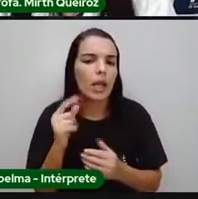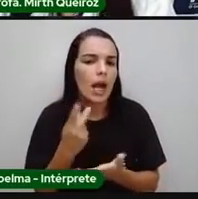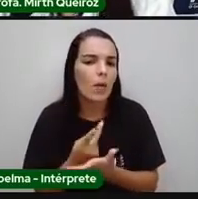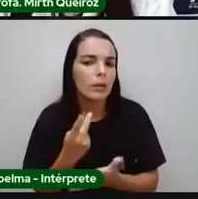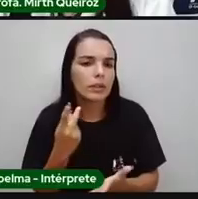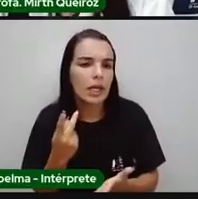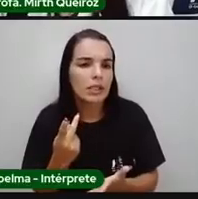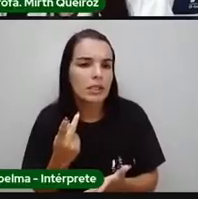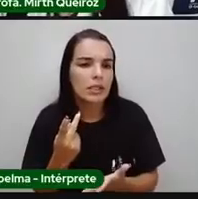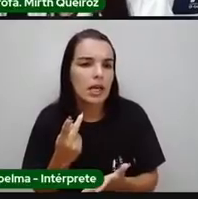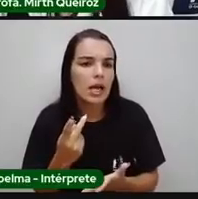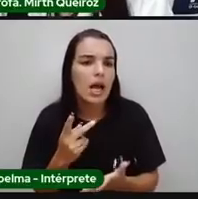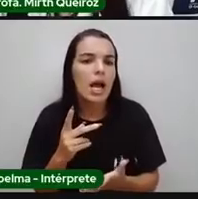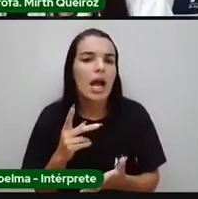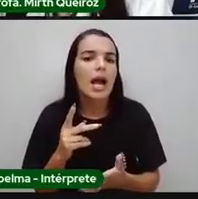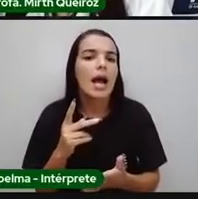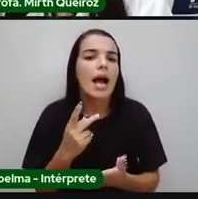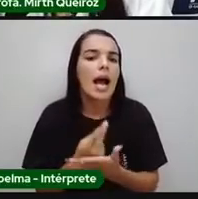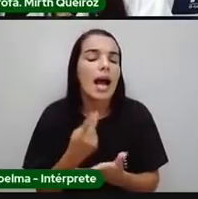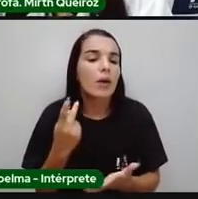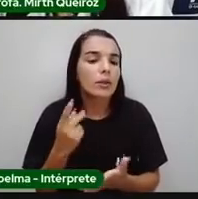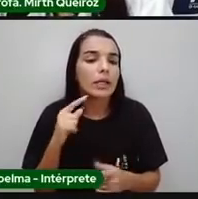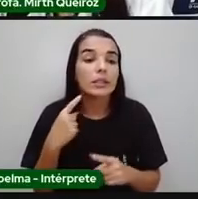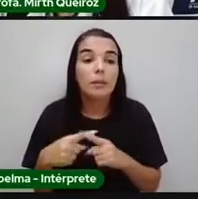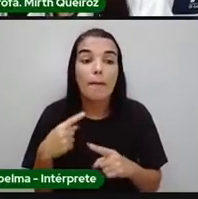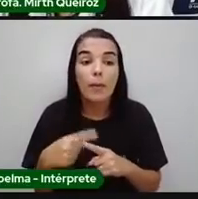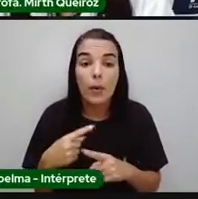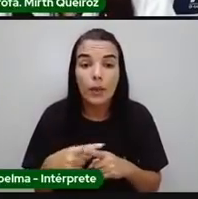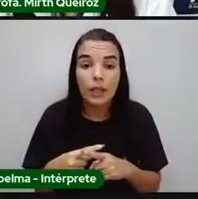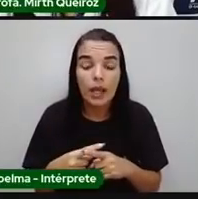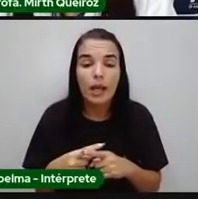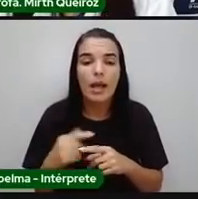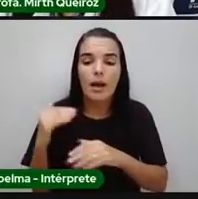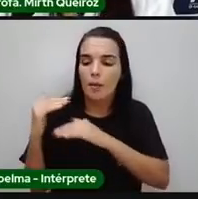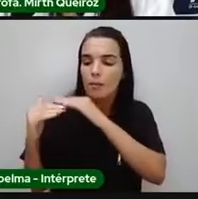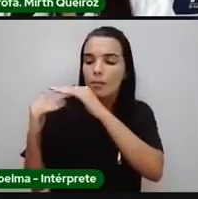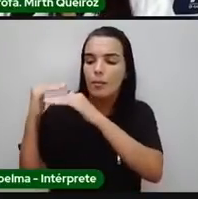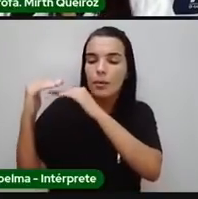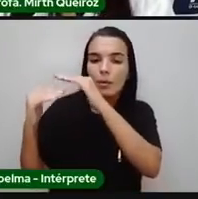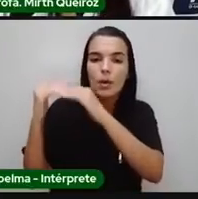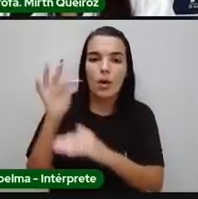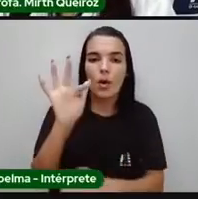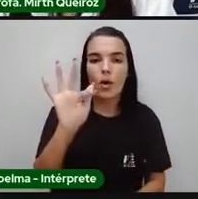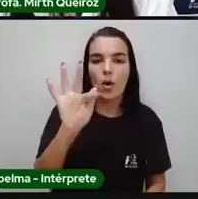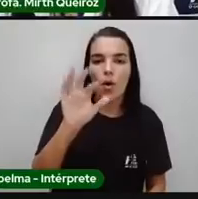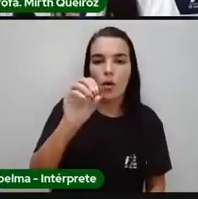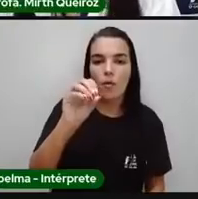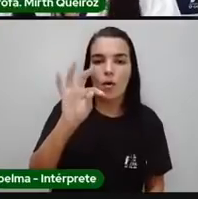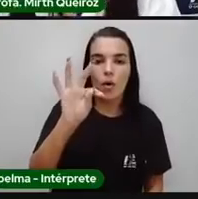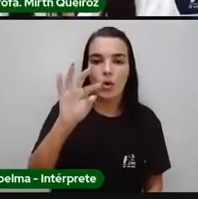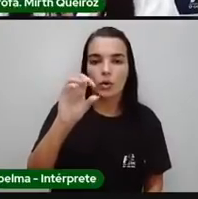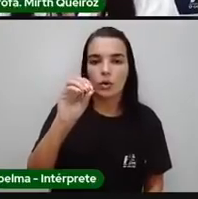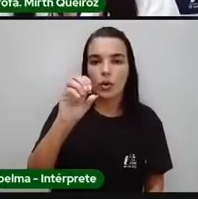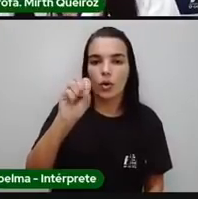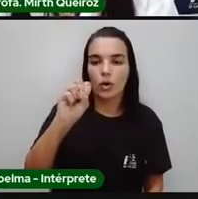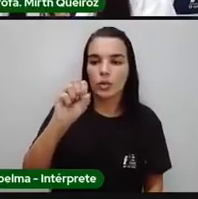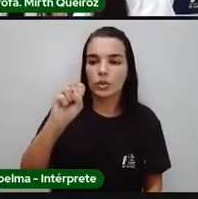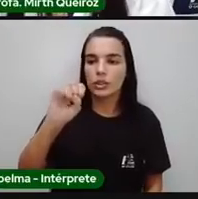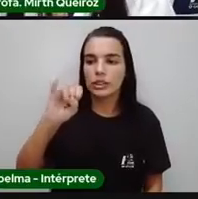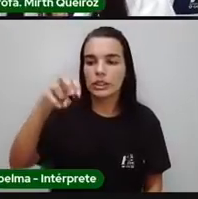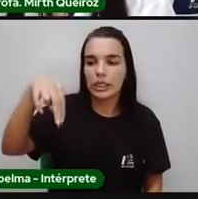principalmente não, acontece exatamente por causa do processo de fotossíntese. Fotossíntese. Pronto, o é